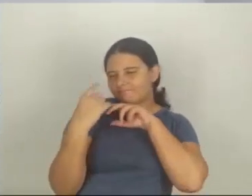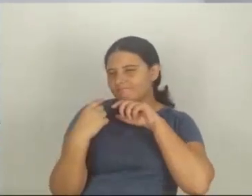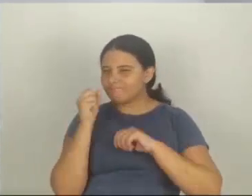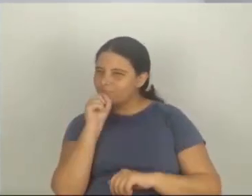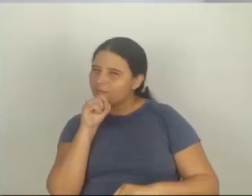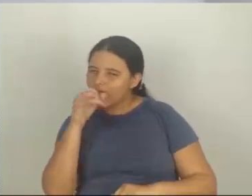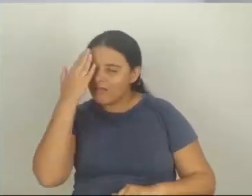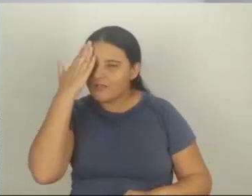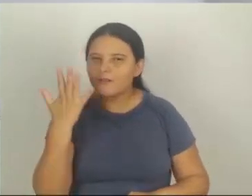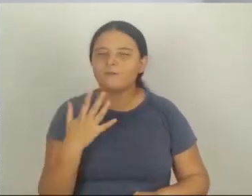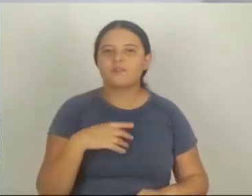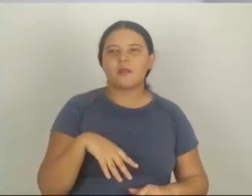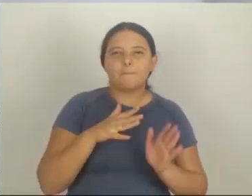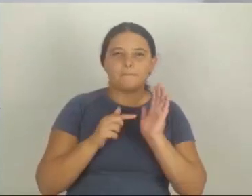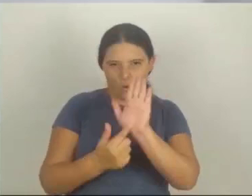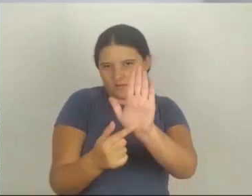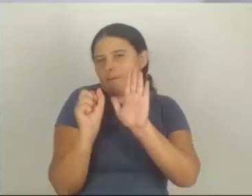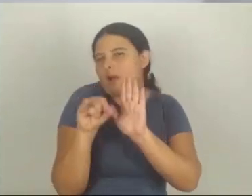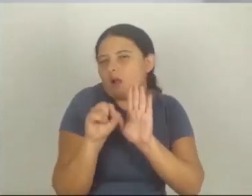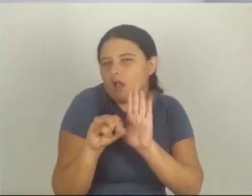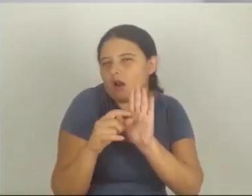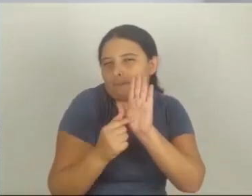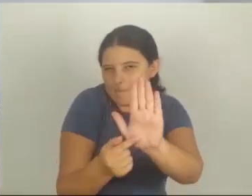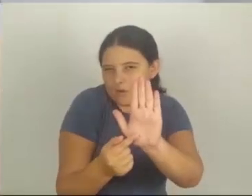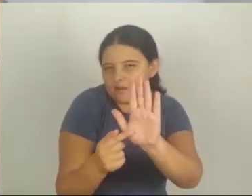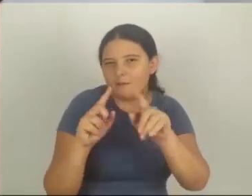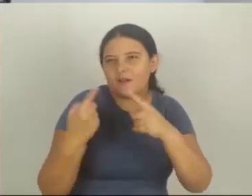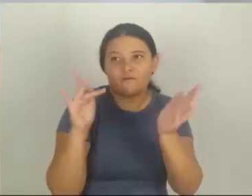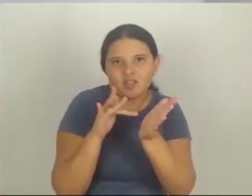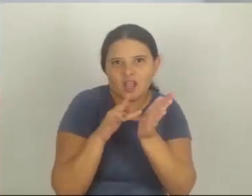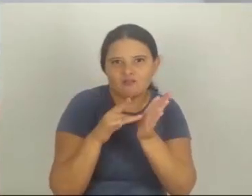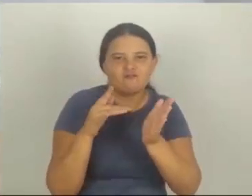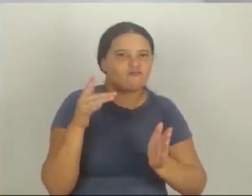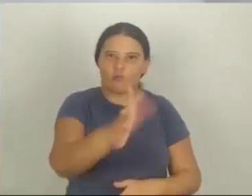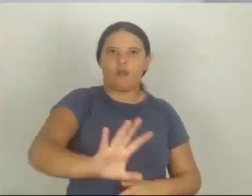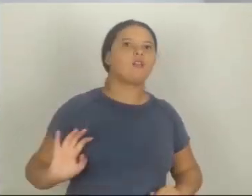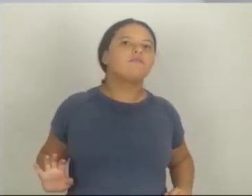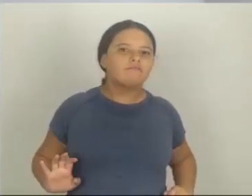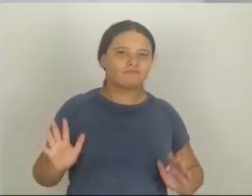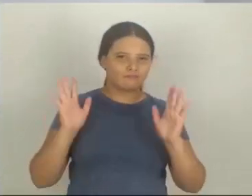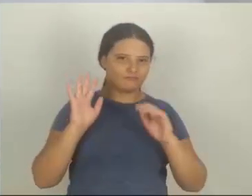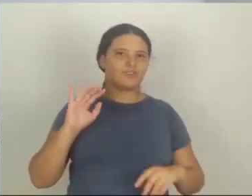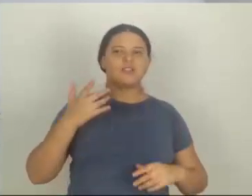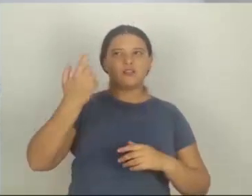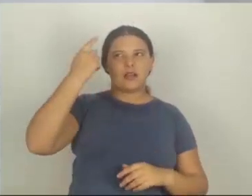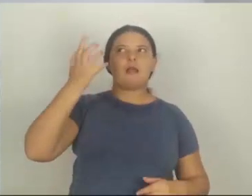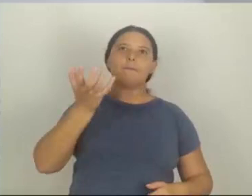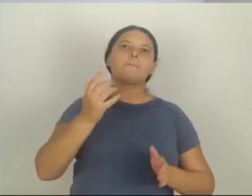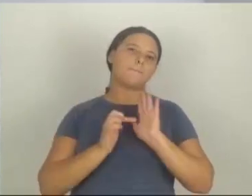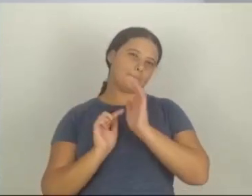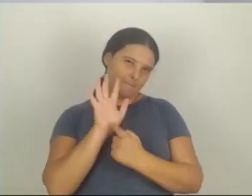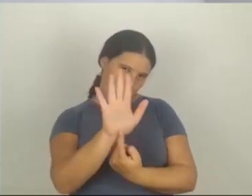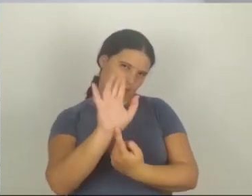entender que quer, né? É disso que a gente está falando. Do perigo de você se envolver com uma pessoa que demonstra uma coisa, mas no fundo